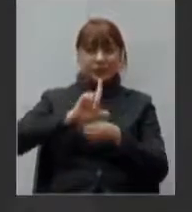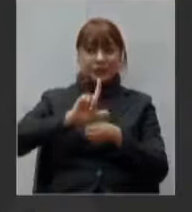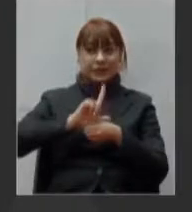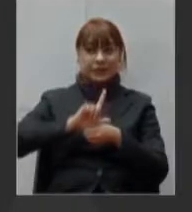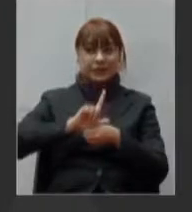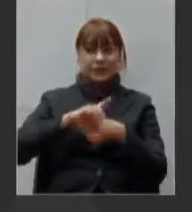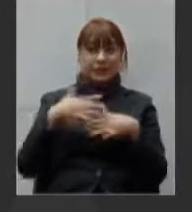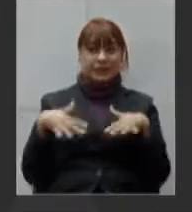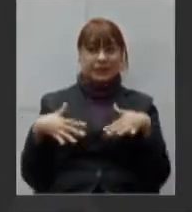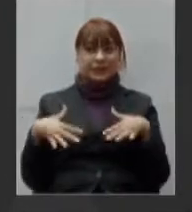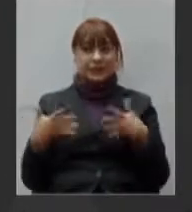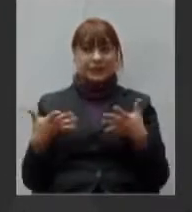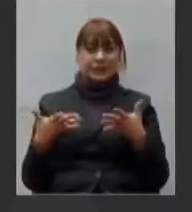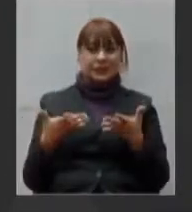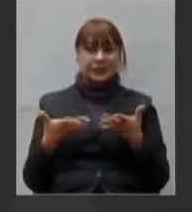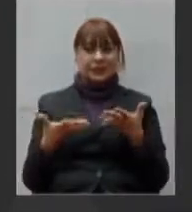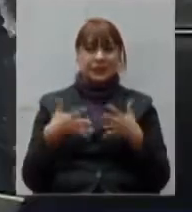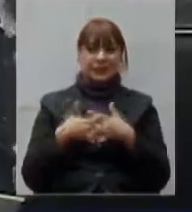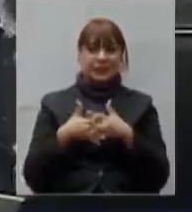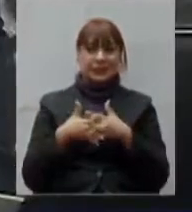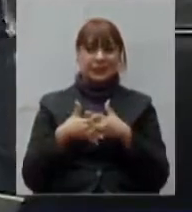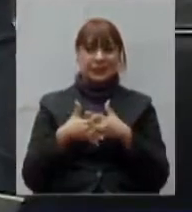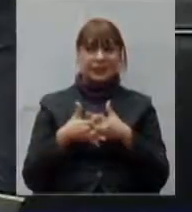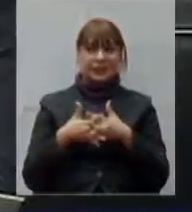equivocado técnicamente.